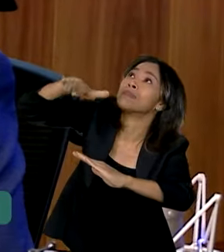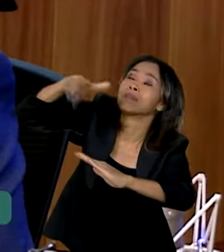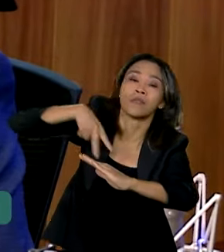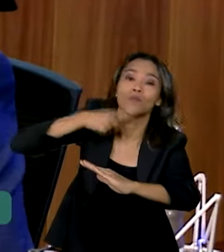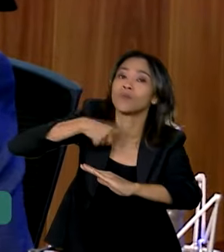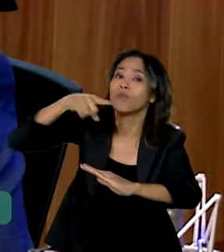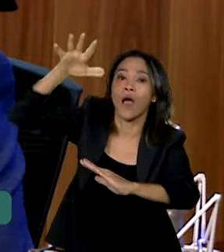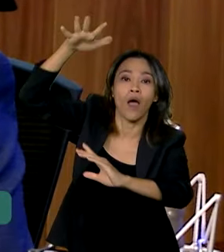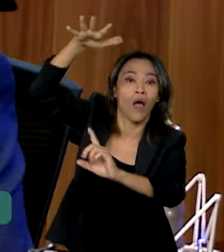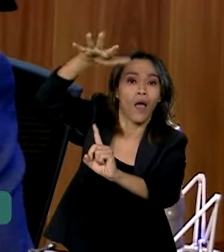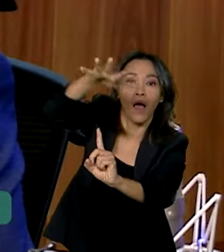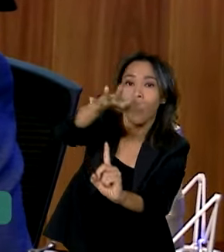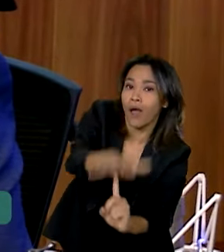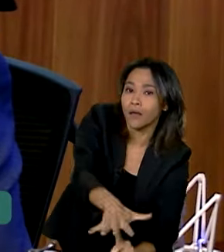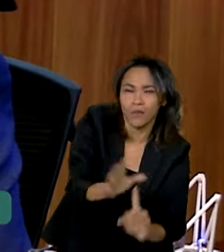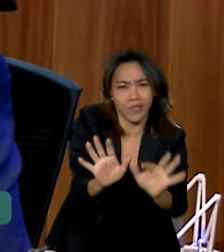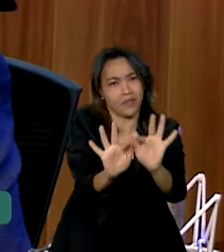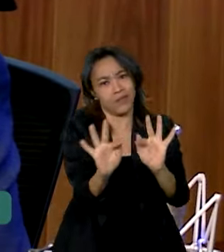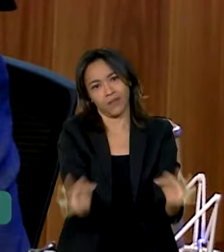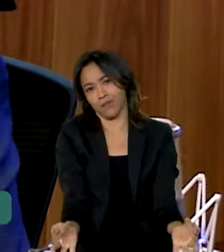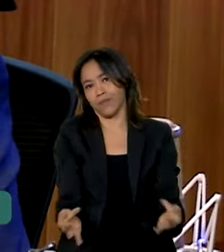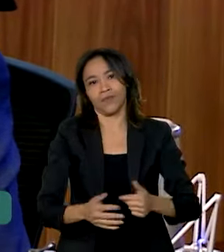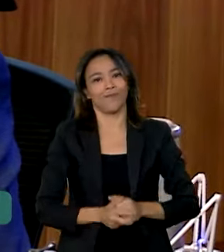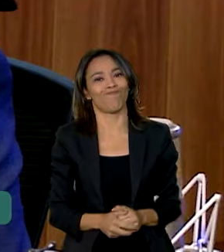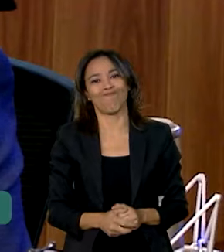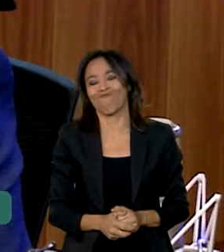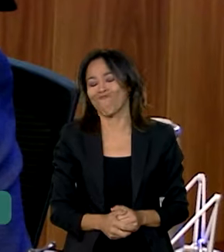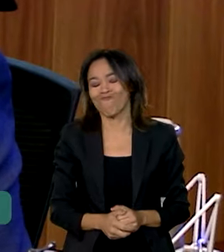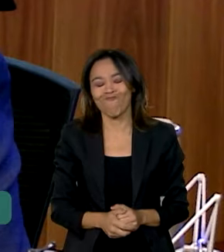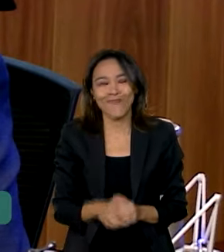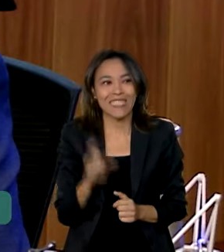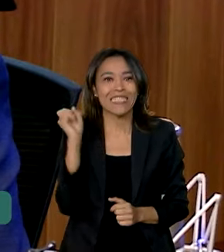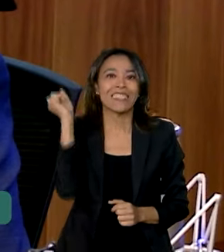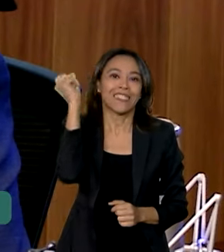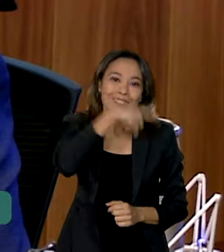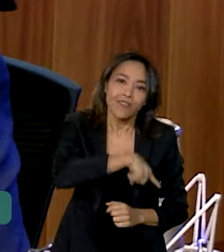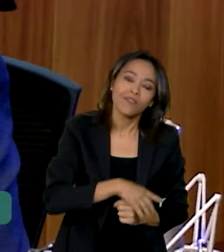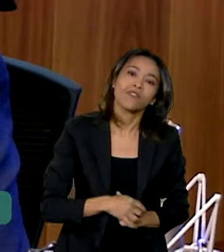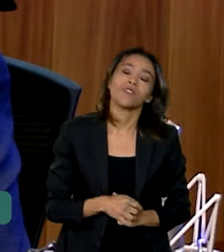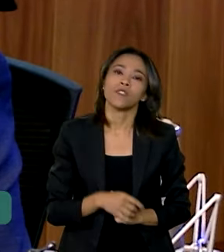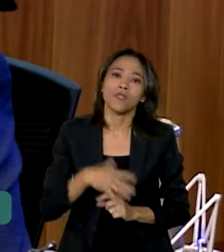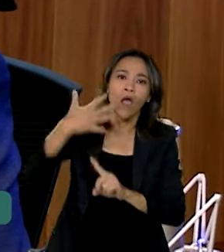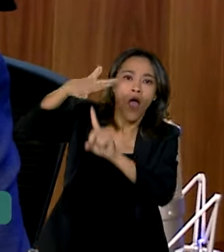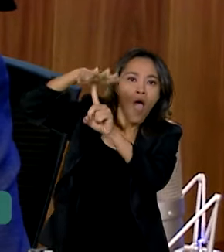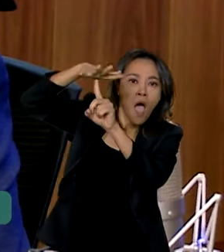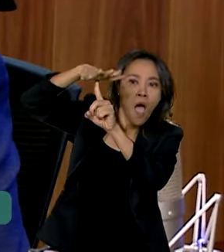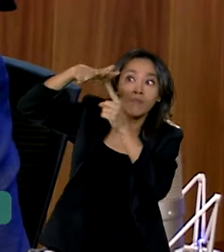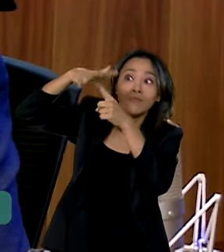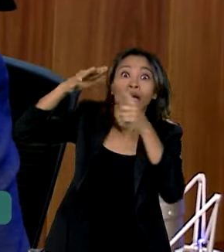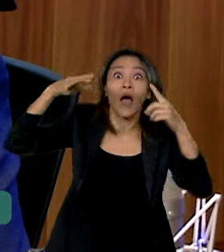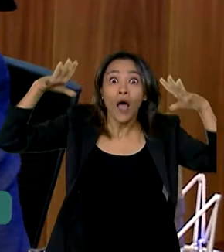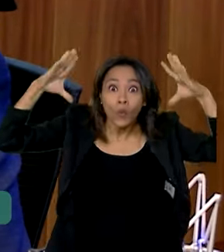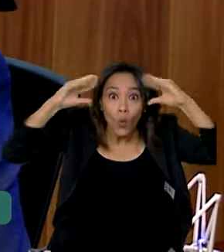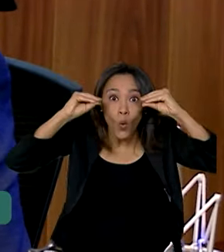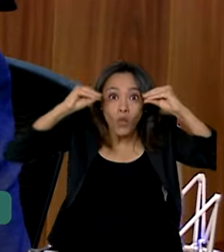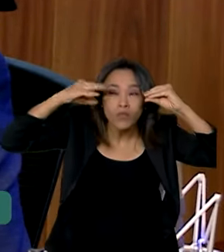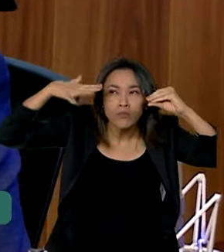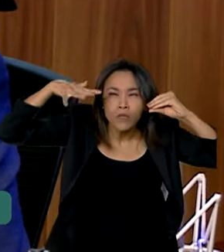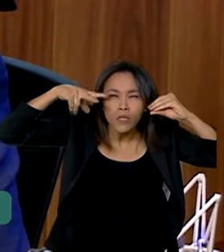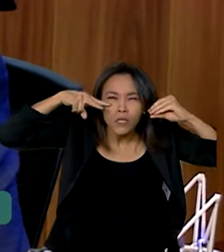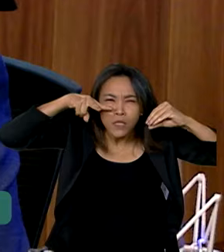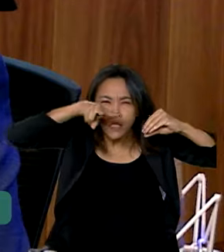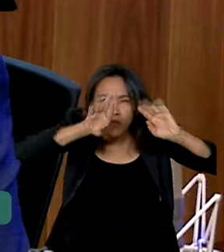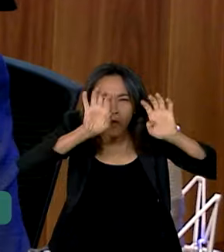Portanto, não é uma operação simples. Em que, pese alguns desses helicópteros terem capacidade de voar à noite, você precisa ter